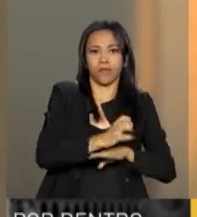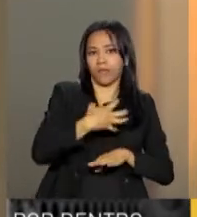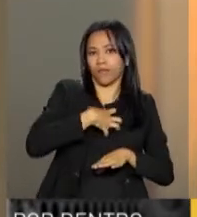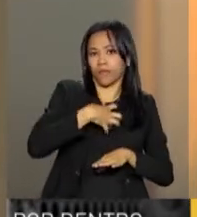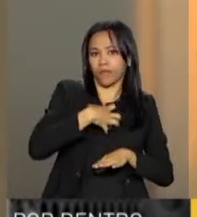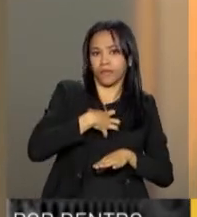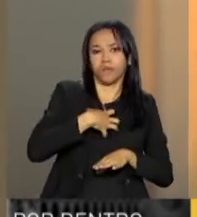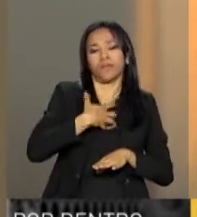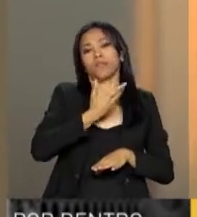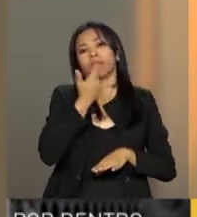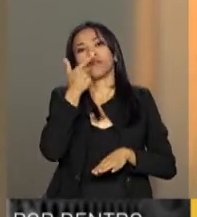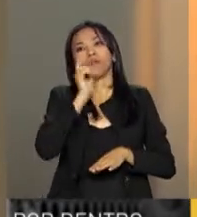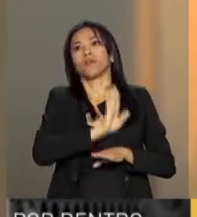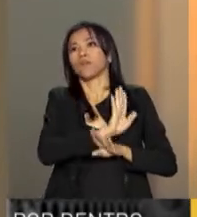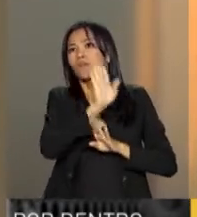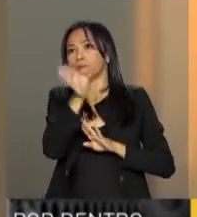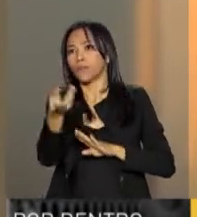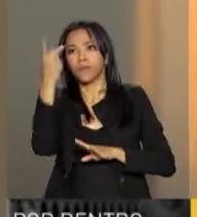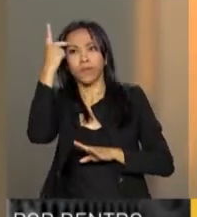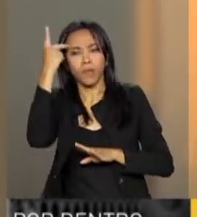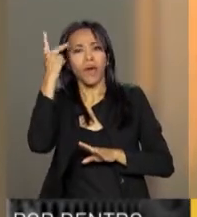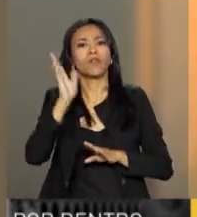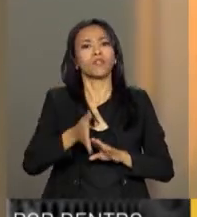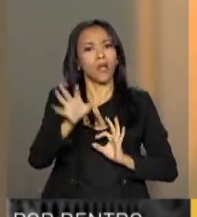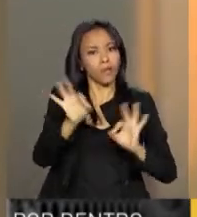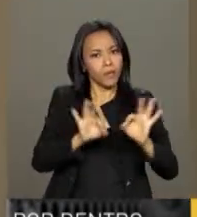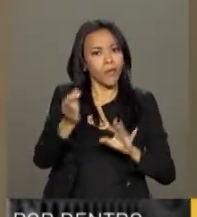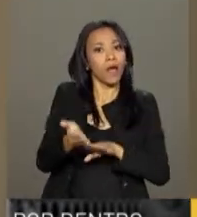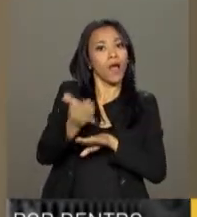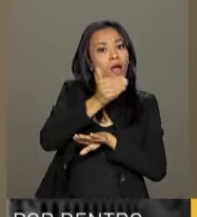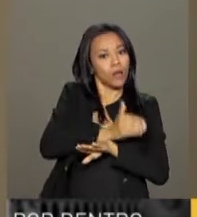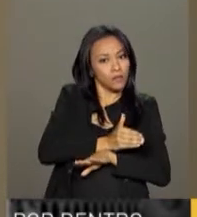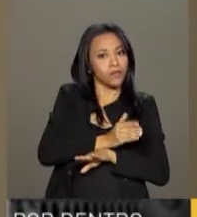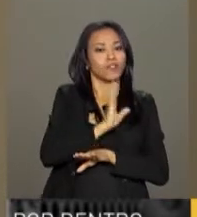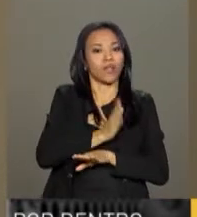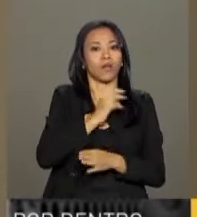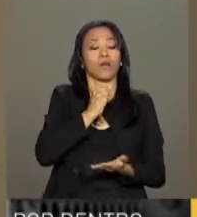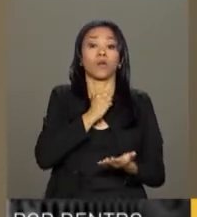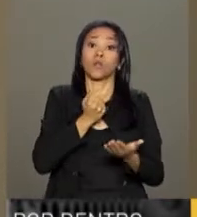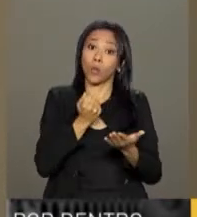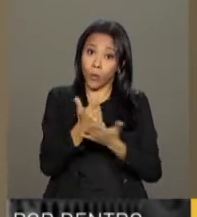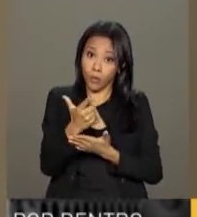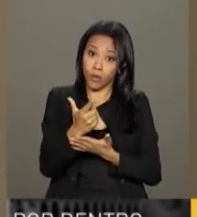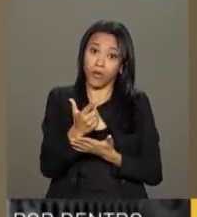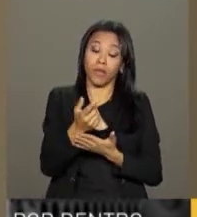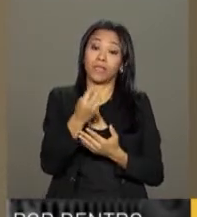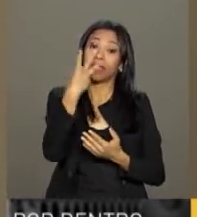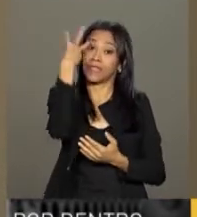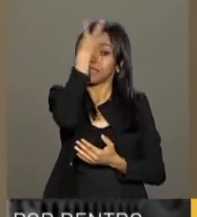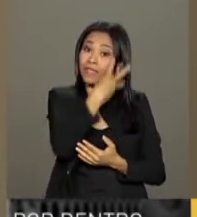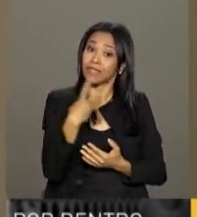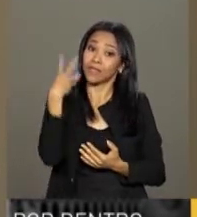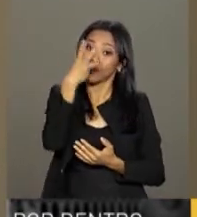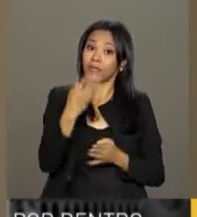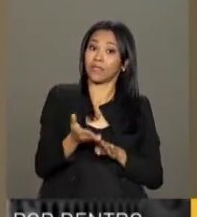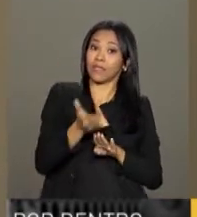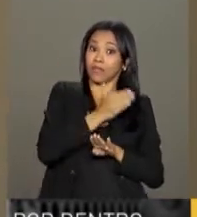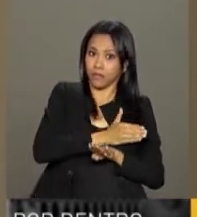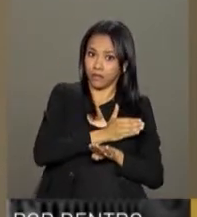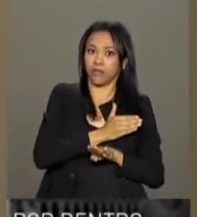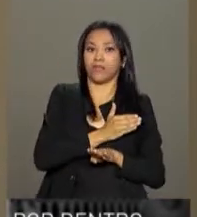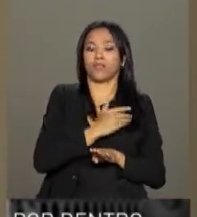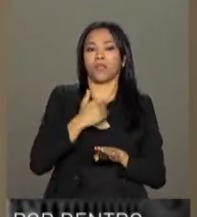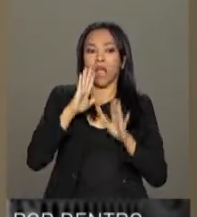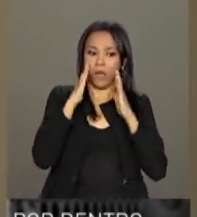e já reservar o seu retorno? É possível sim. Você tem que comprar a passagem com três horas de antecedência e